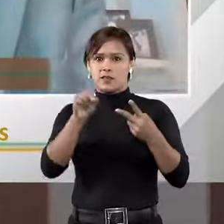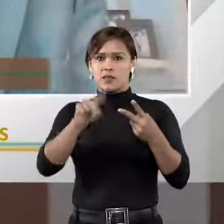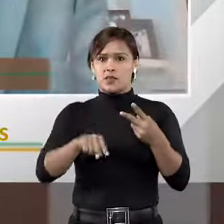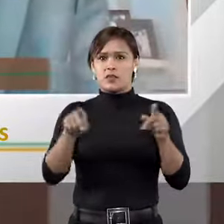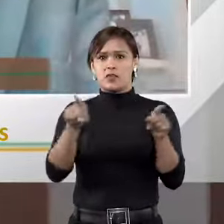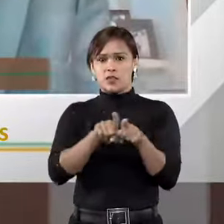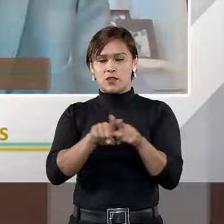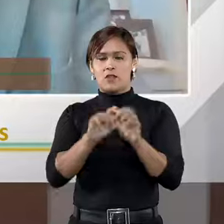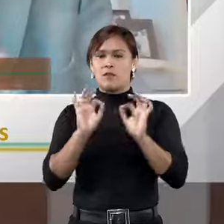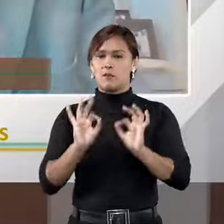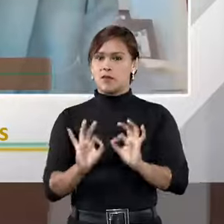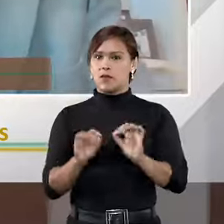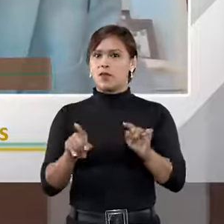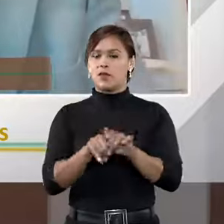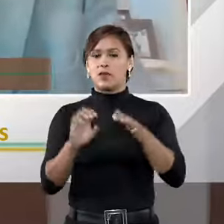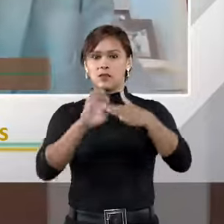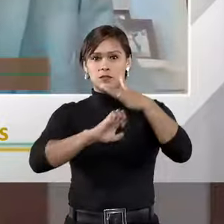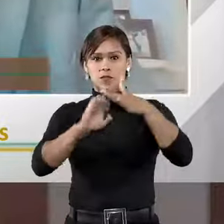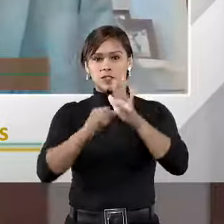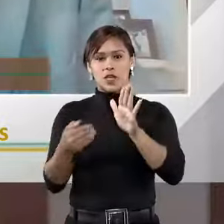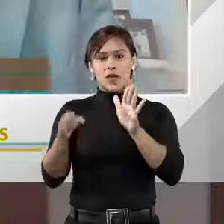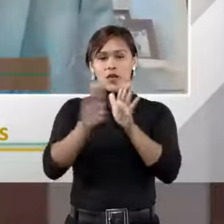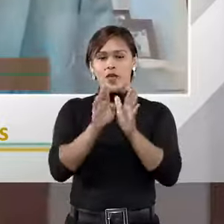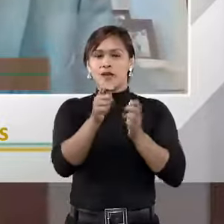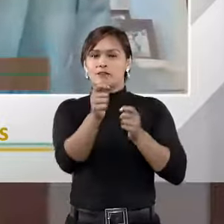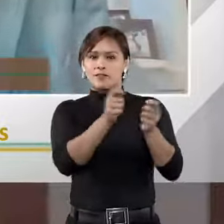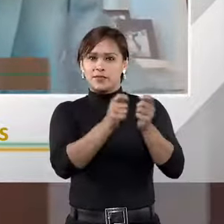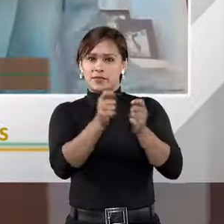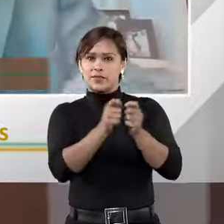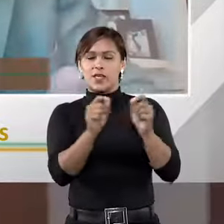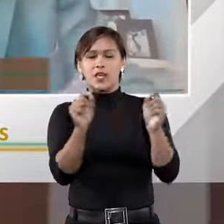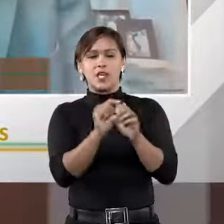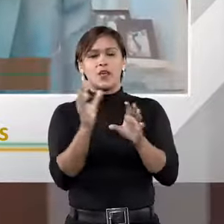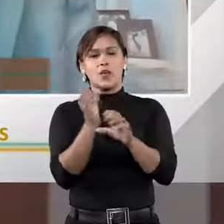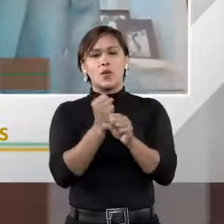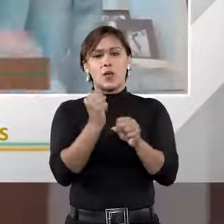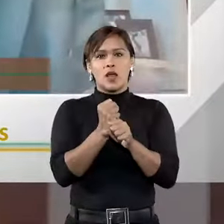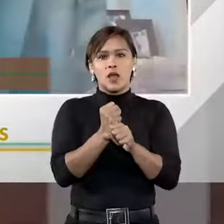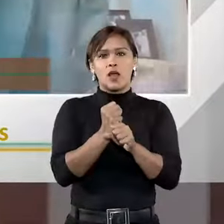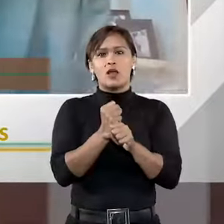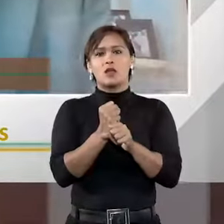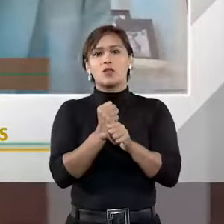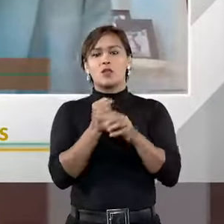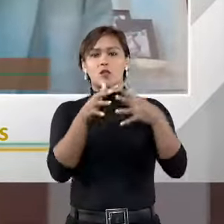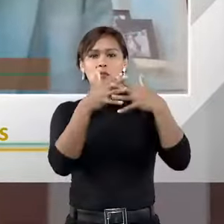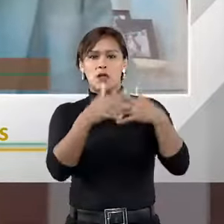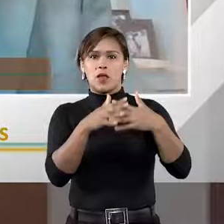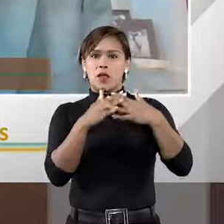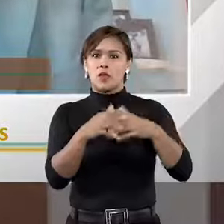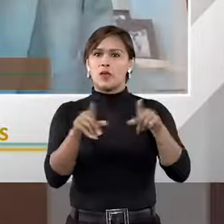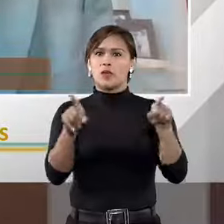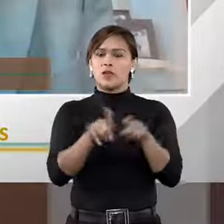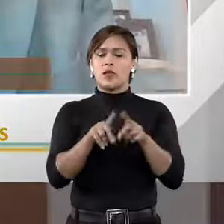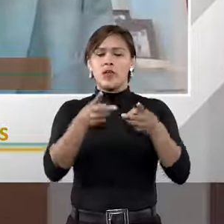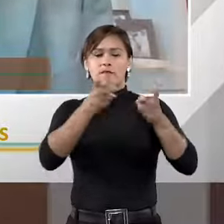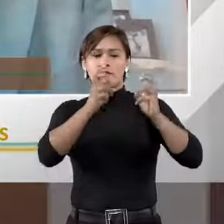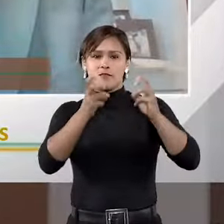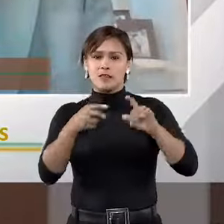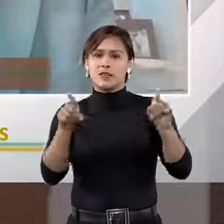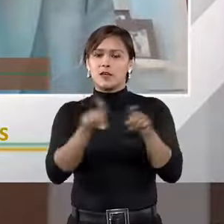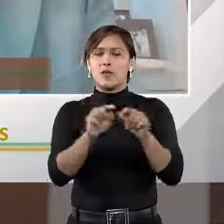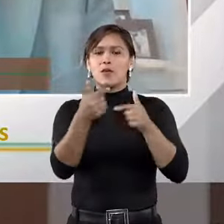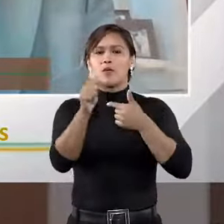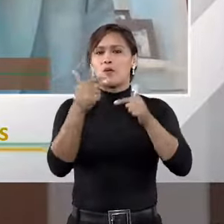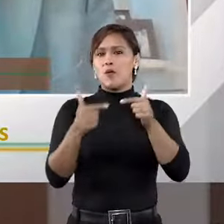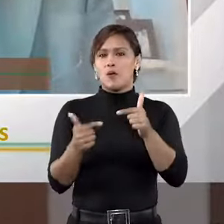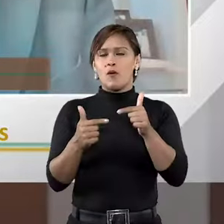que é uma sempre feita é que o empresário quando vai para a arbitragem ele faz um cálculo um tanto mais complexo que é de verificar também outras